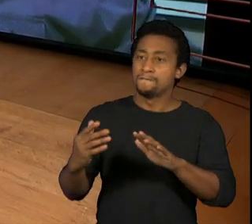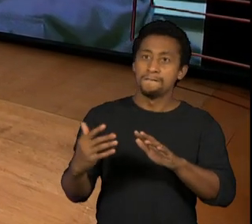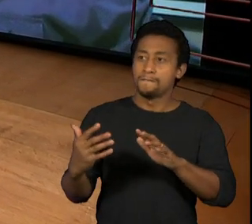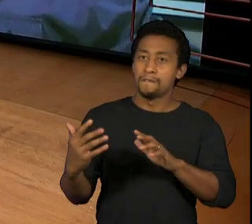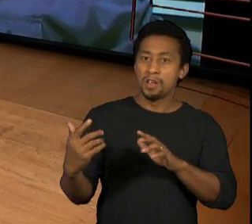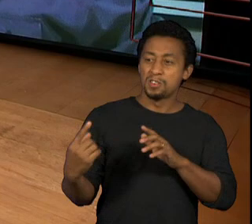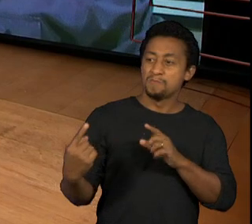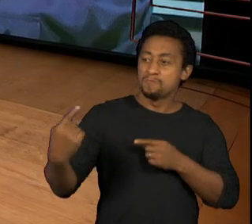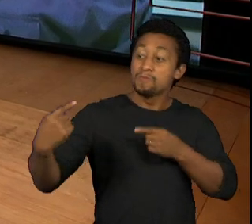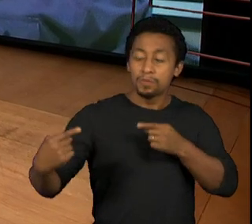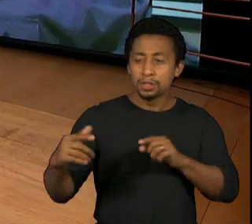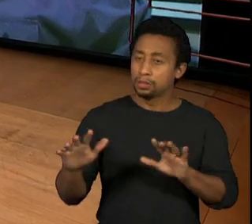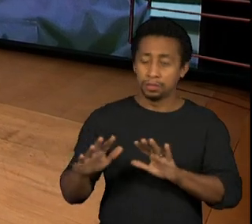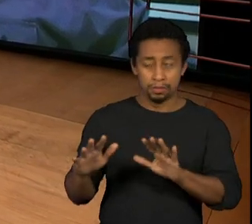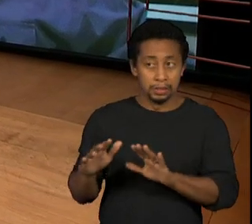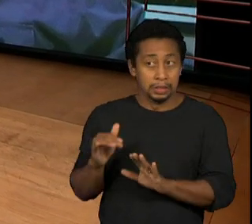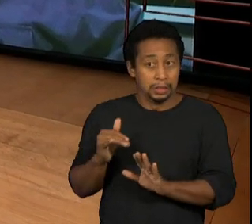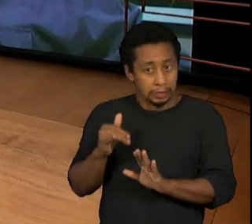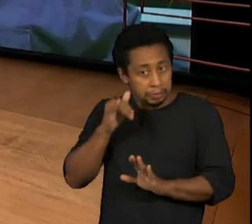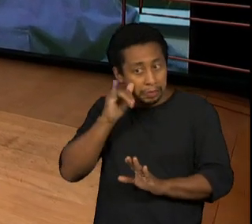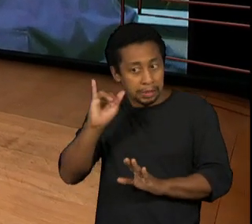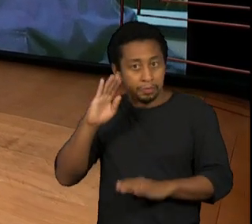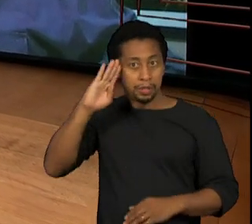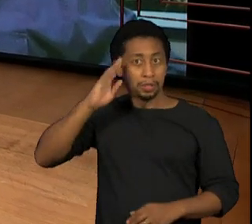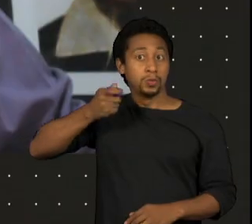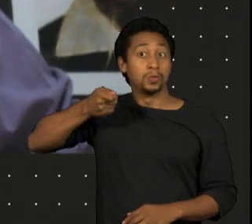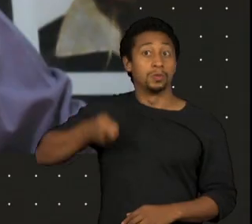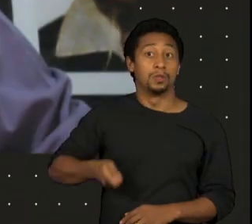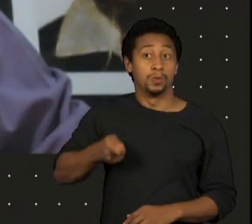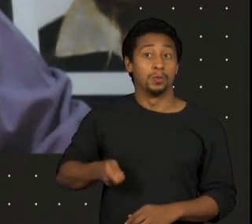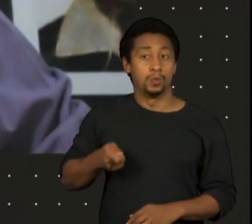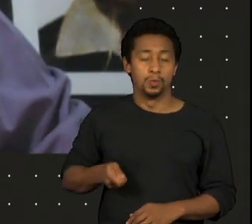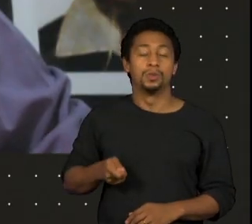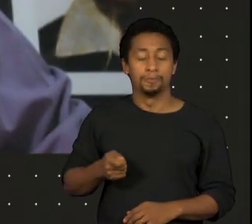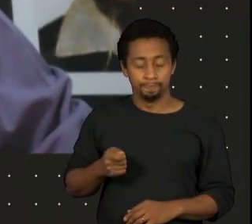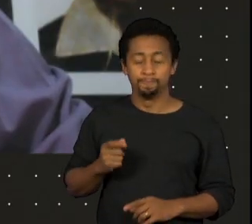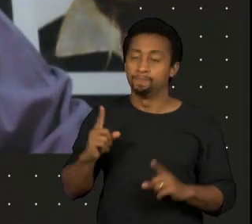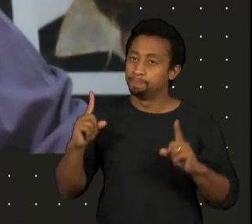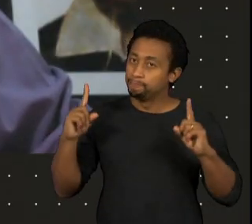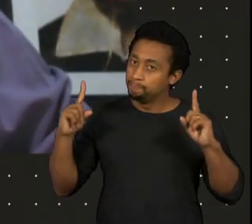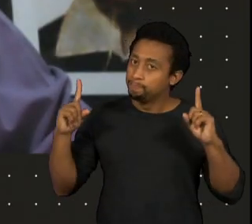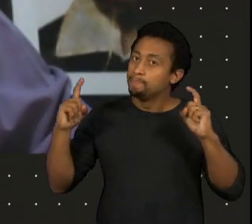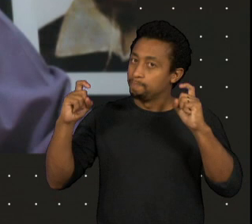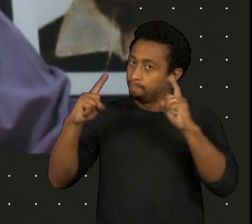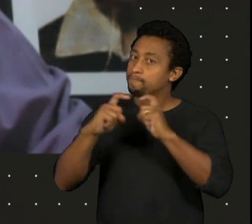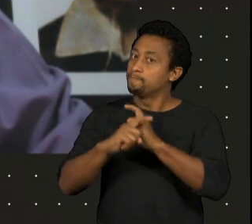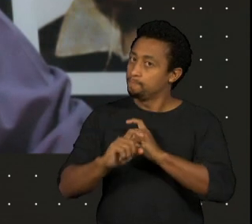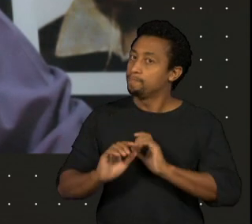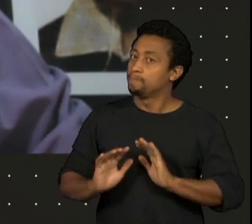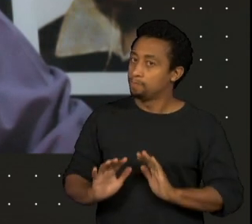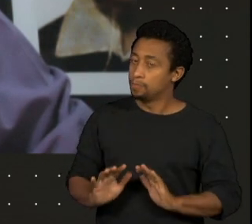ditadura, né? E sabia que a coisa era brava, né? Mas, é